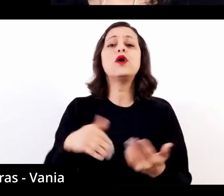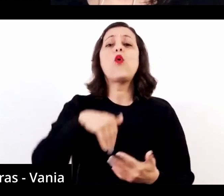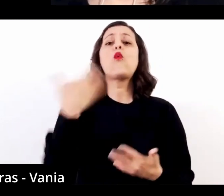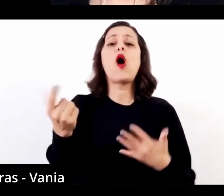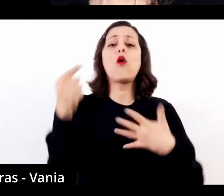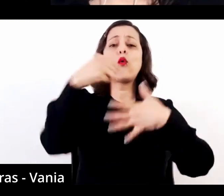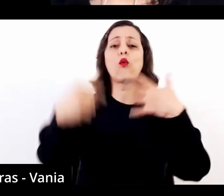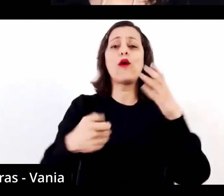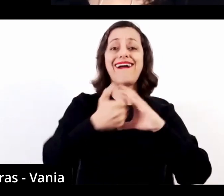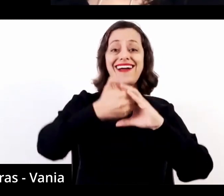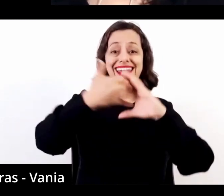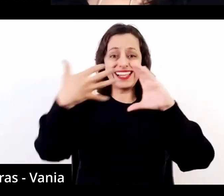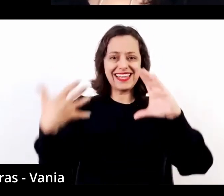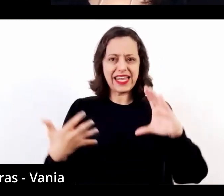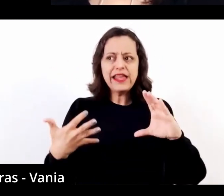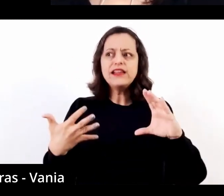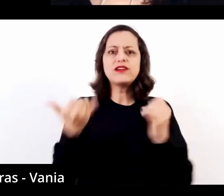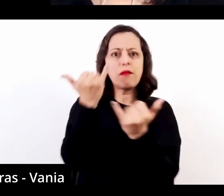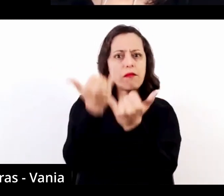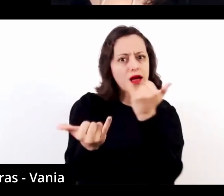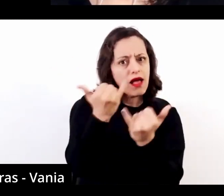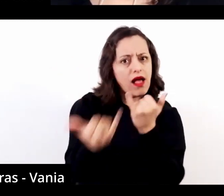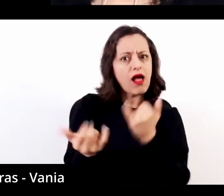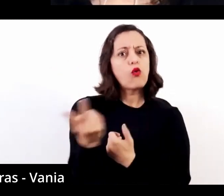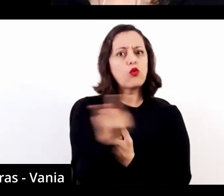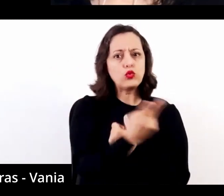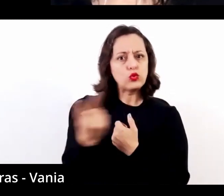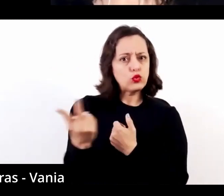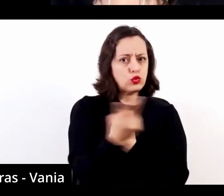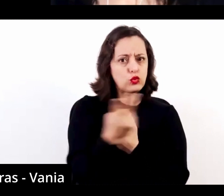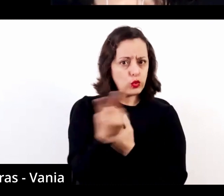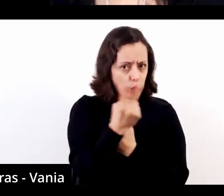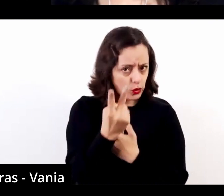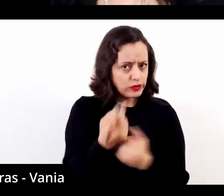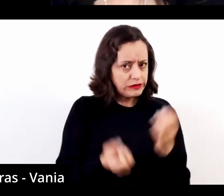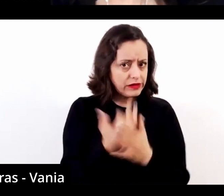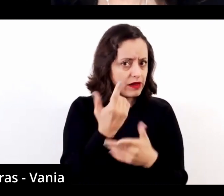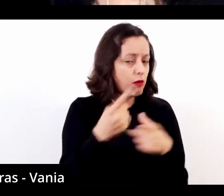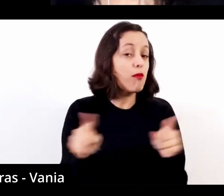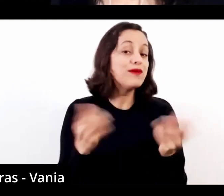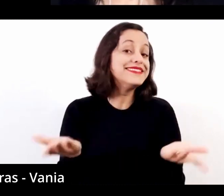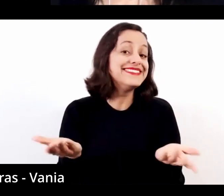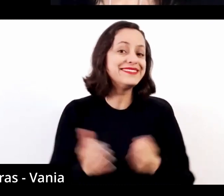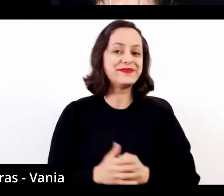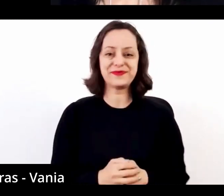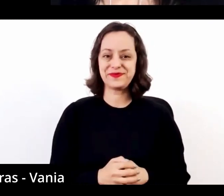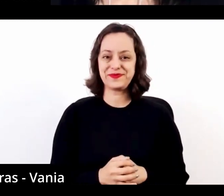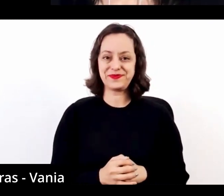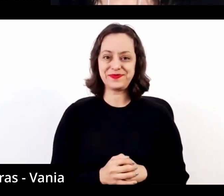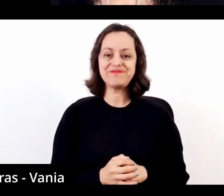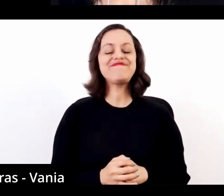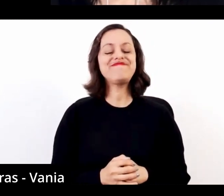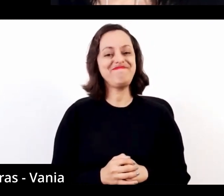encontrar como comuns na obra desses dois compositores. Oi, Helen, muito